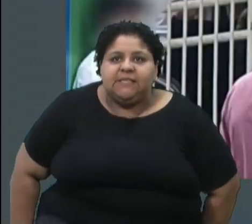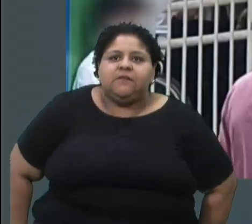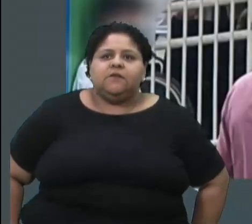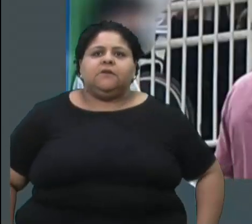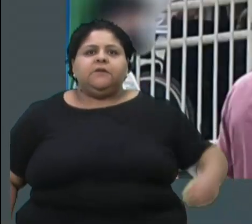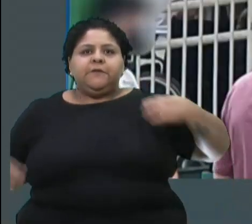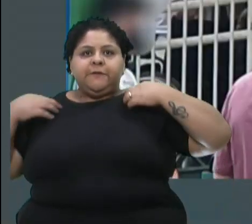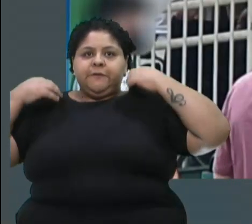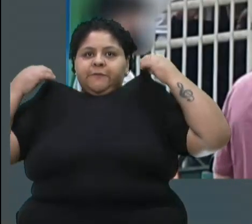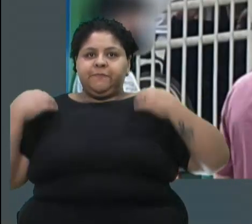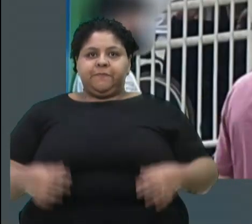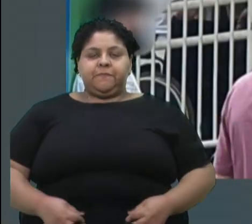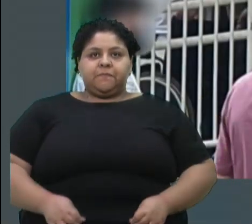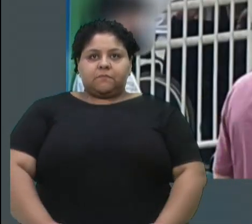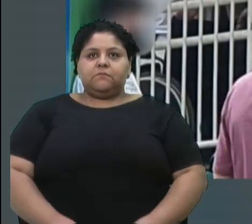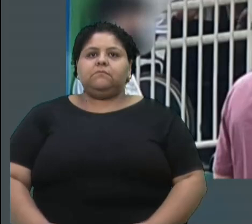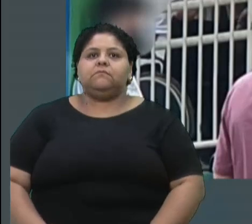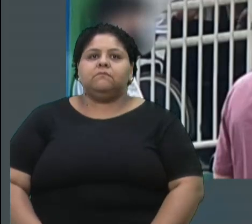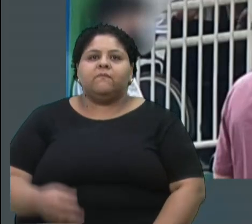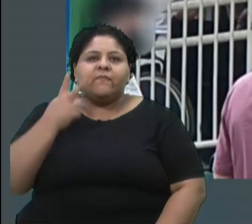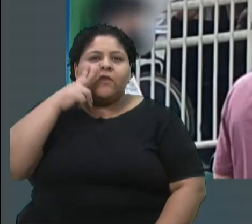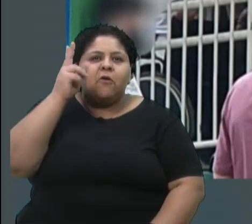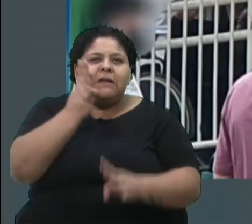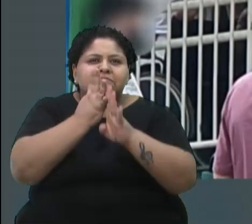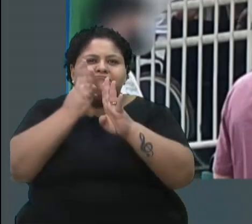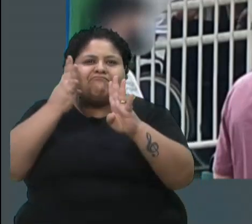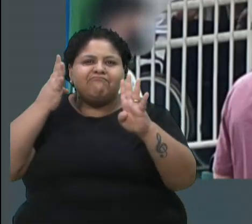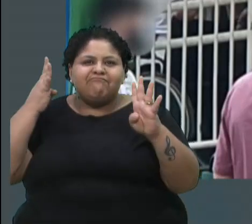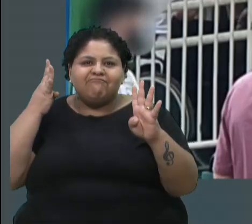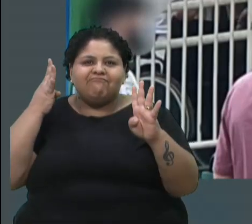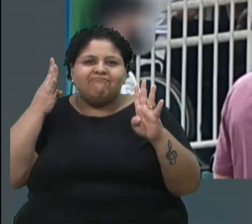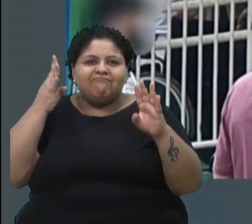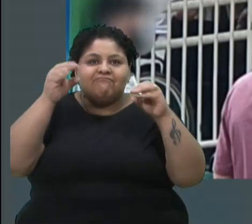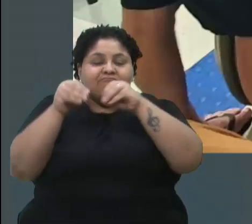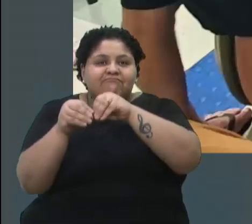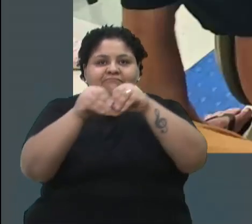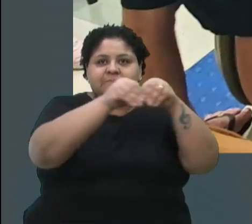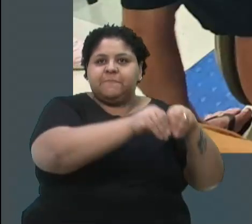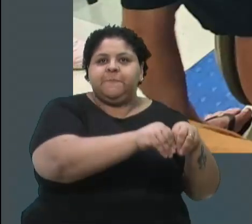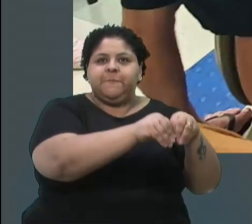atendimento. Olha as filas na parte externa.